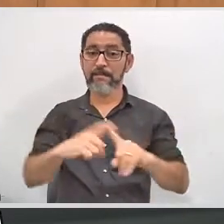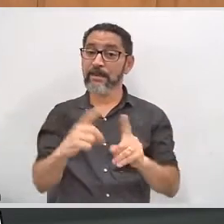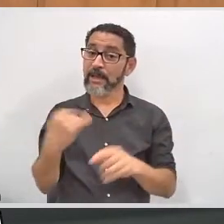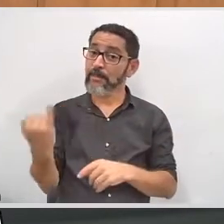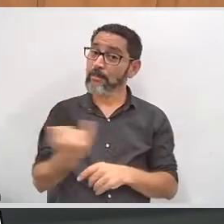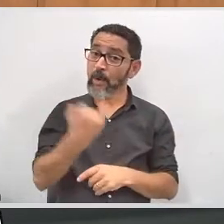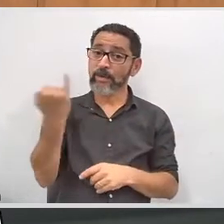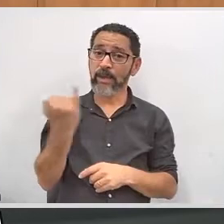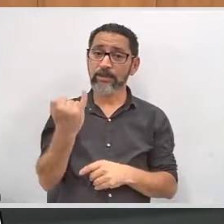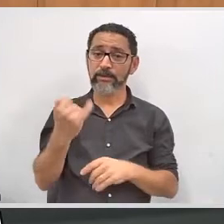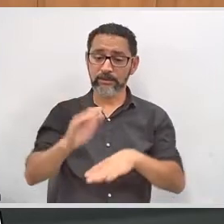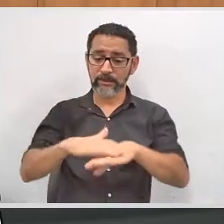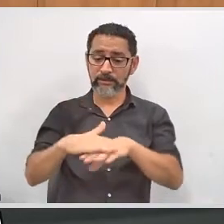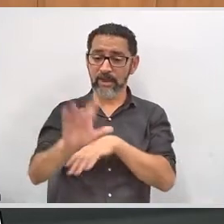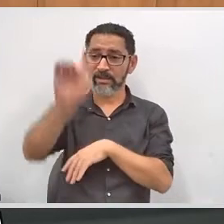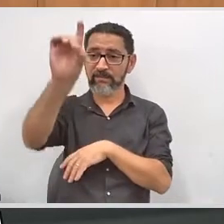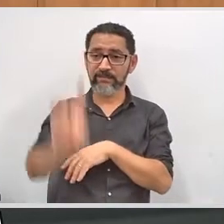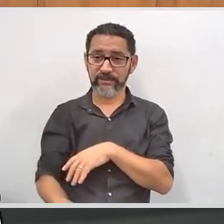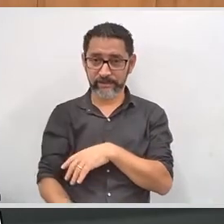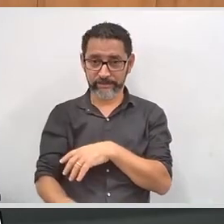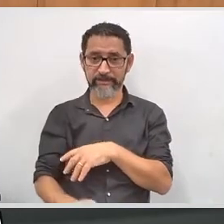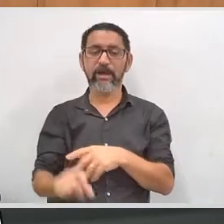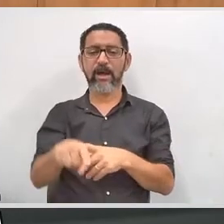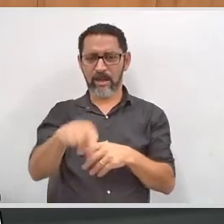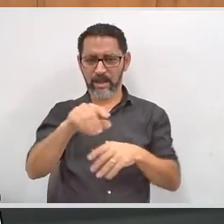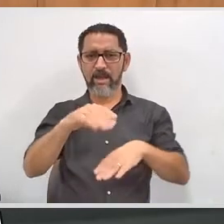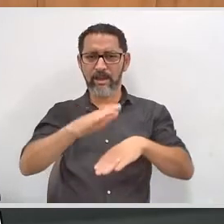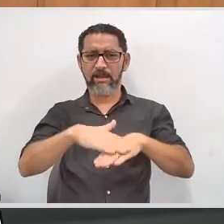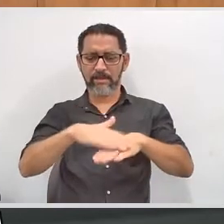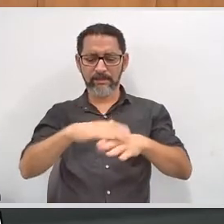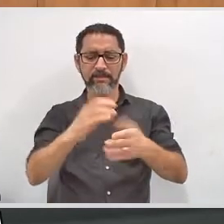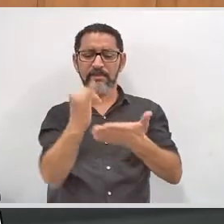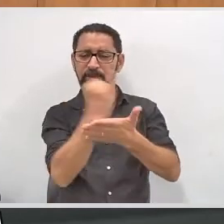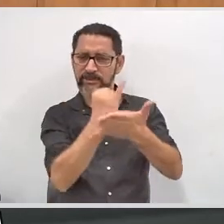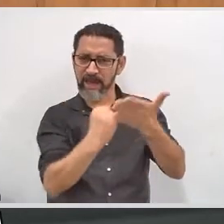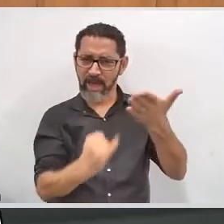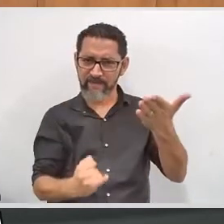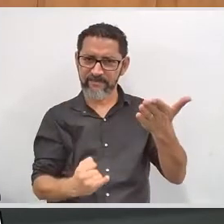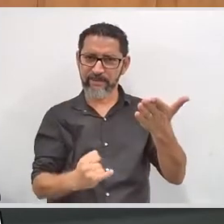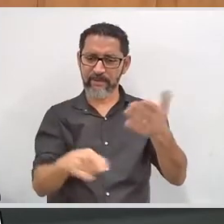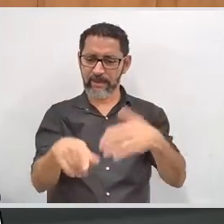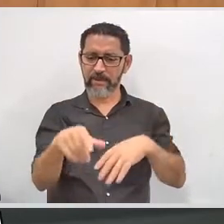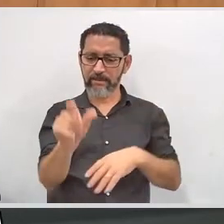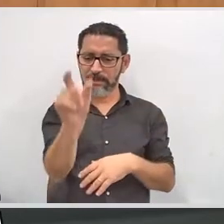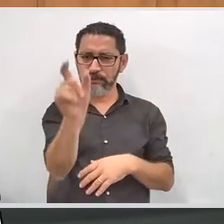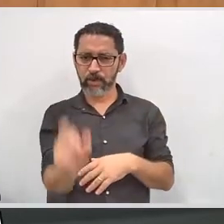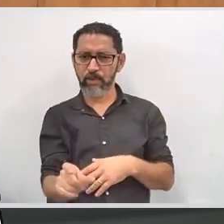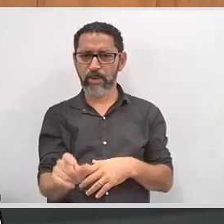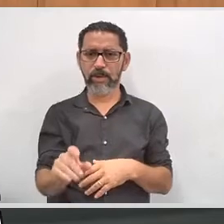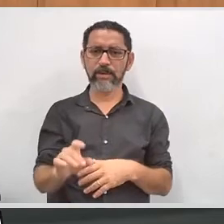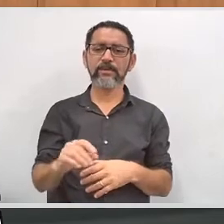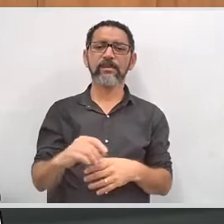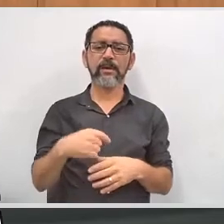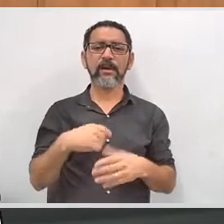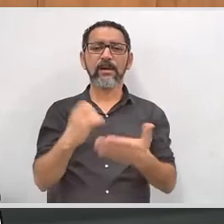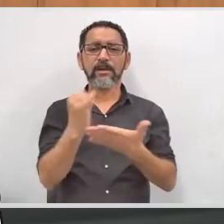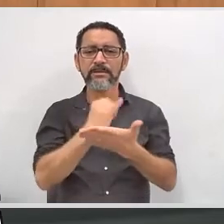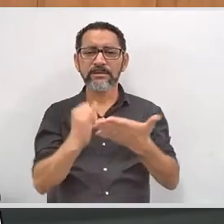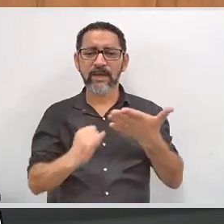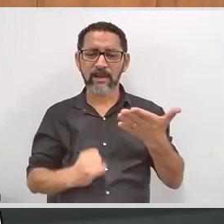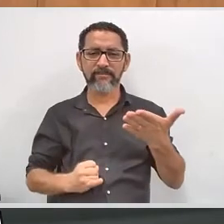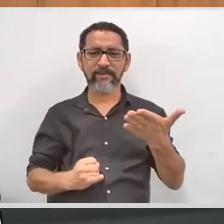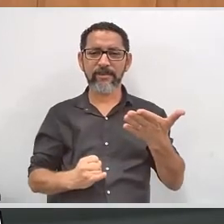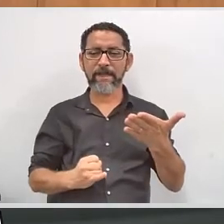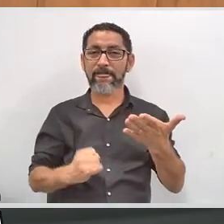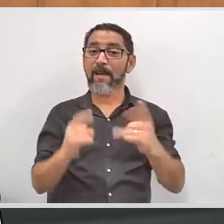inscrever em uma sessão de fácil acesso. Digo isso porque, se quiser, porque não é obrigatório a pessoa